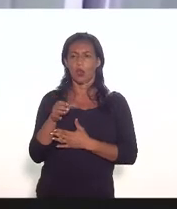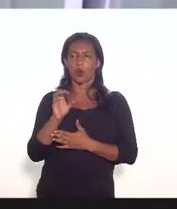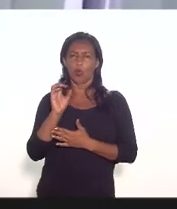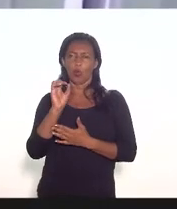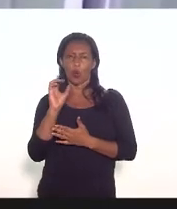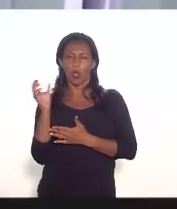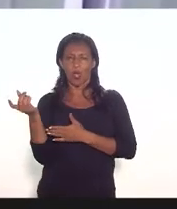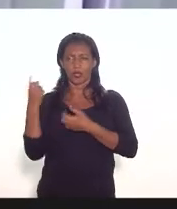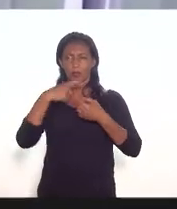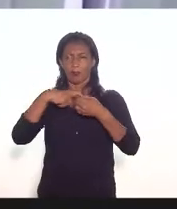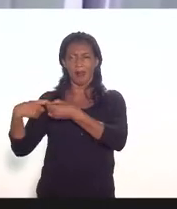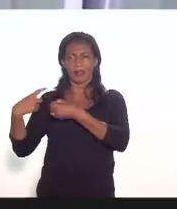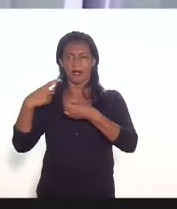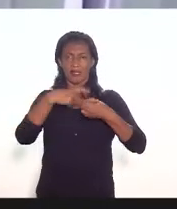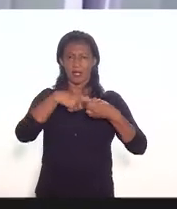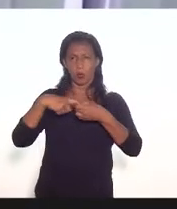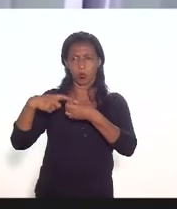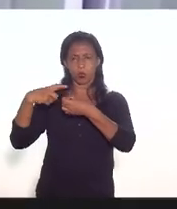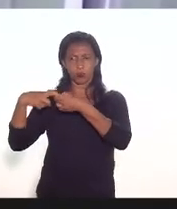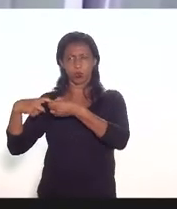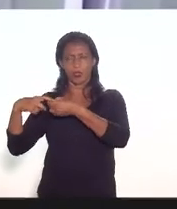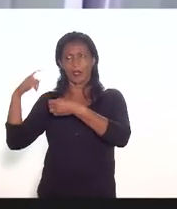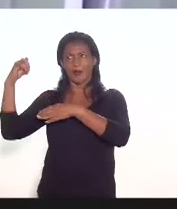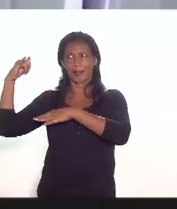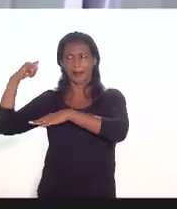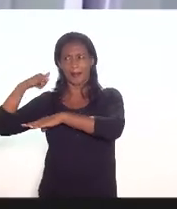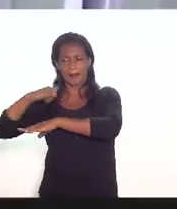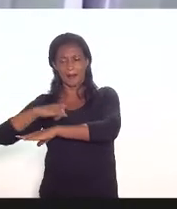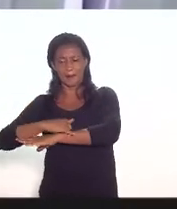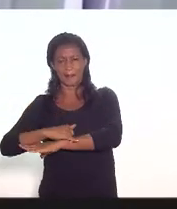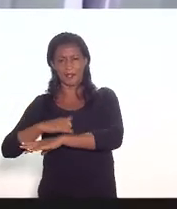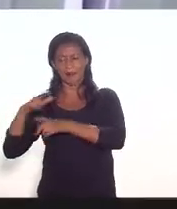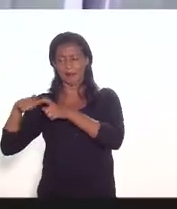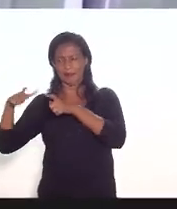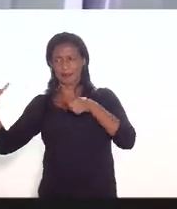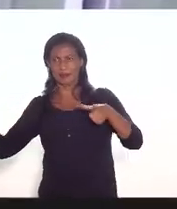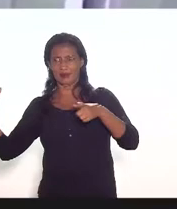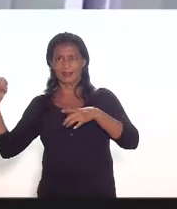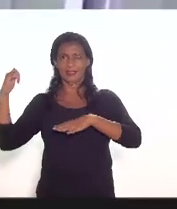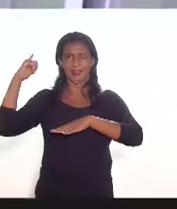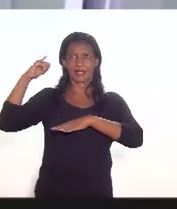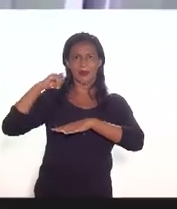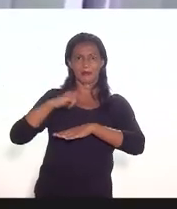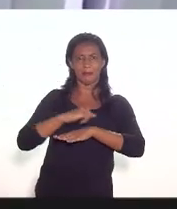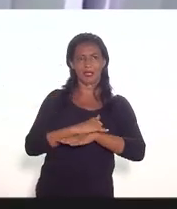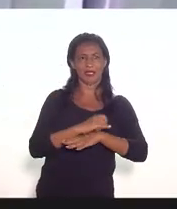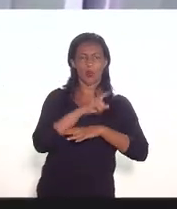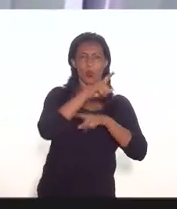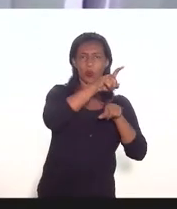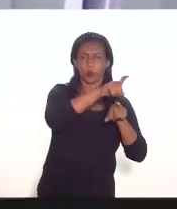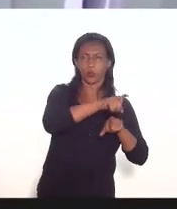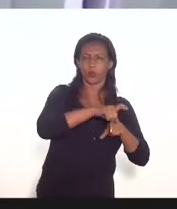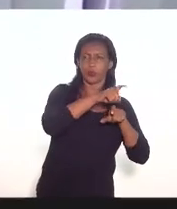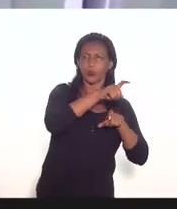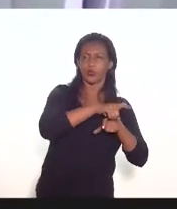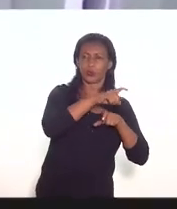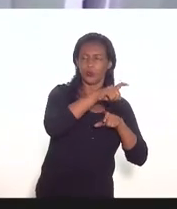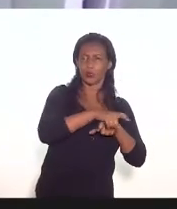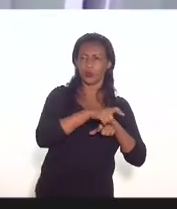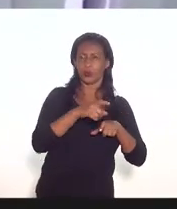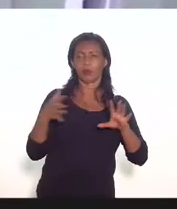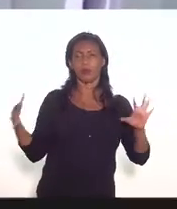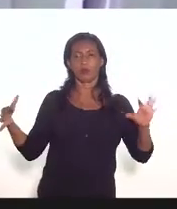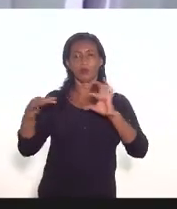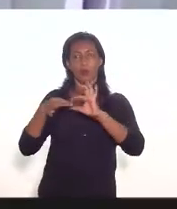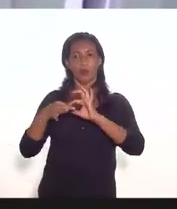as parcerias comerciais entre empresas aéreas de porte maior com empresas regionais enfim para fazer complementação de